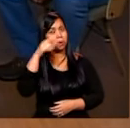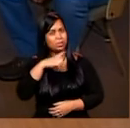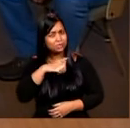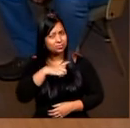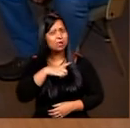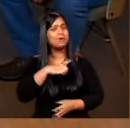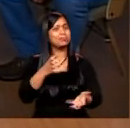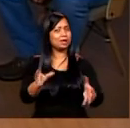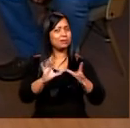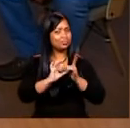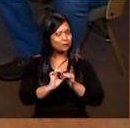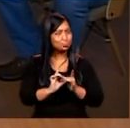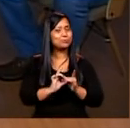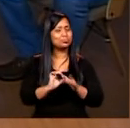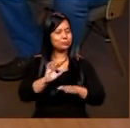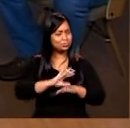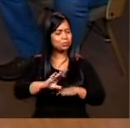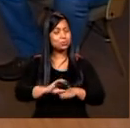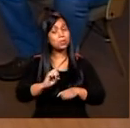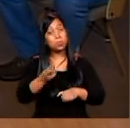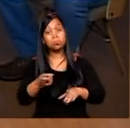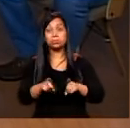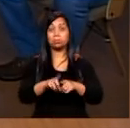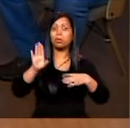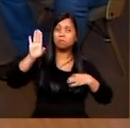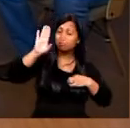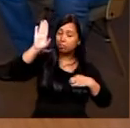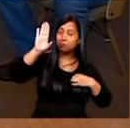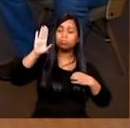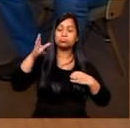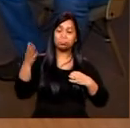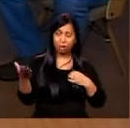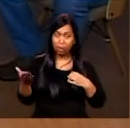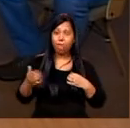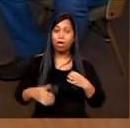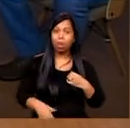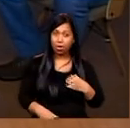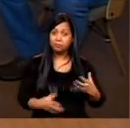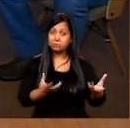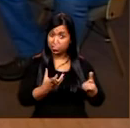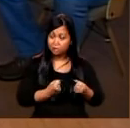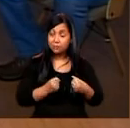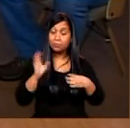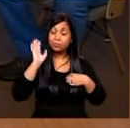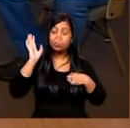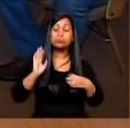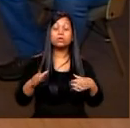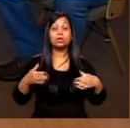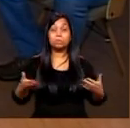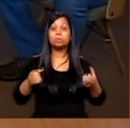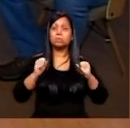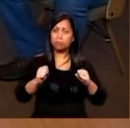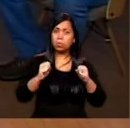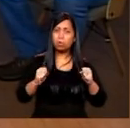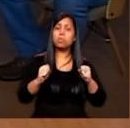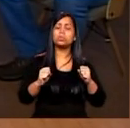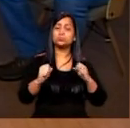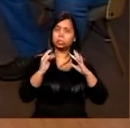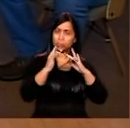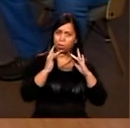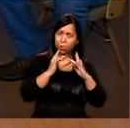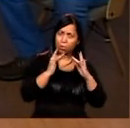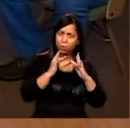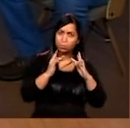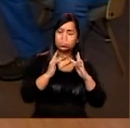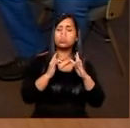se interessou, se você quer fazer parte desse cursinho, ou mesmo se você quiser ser voluntário, não sei se vocês recebem ainda voluntários, procurem então o